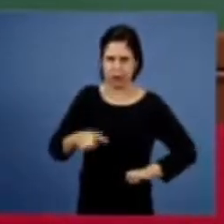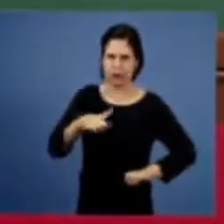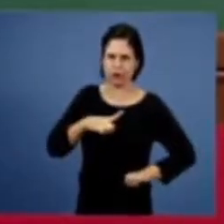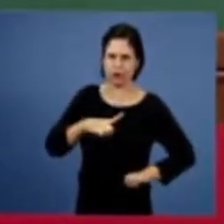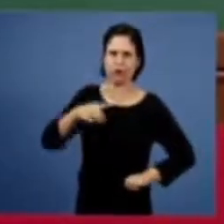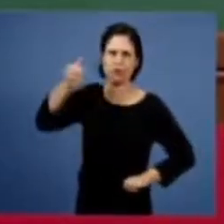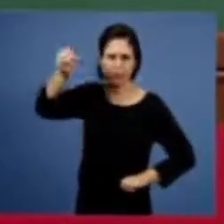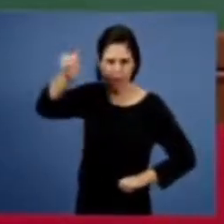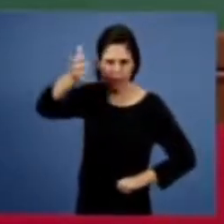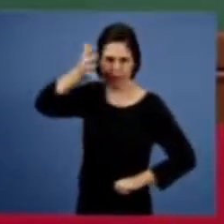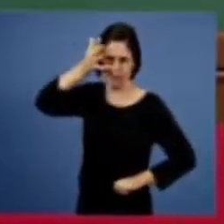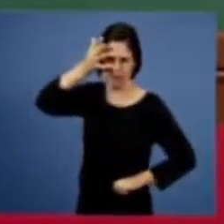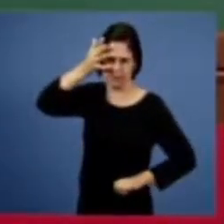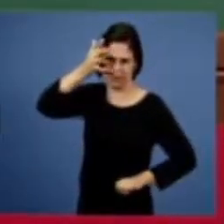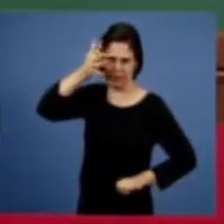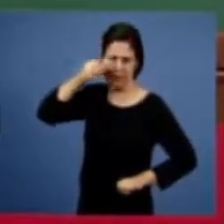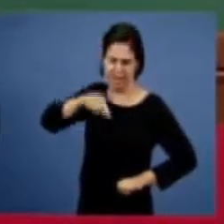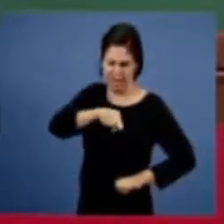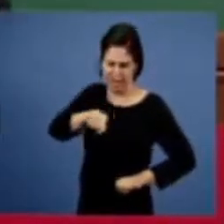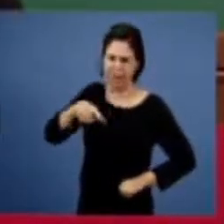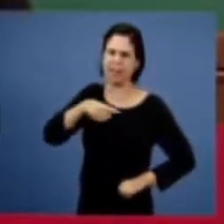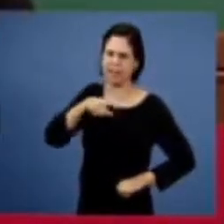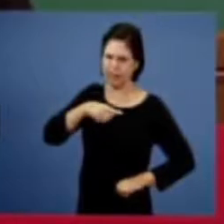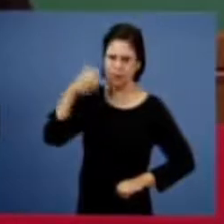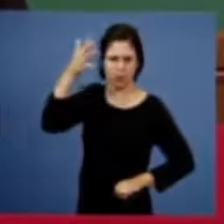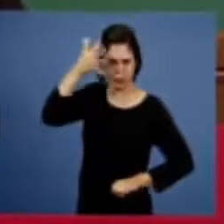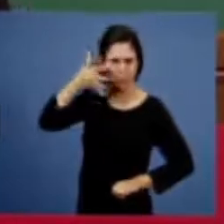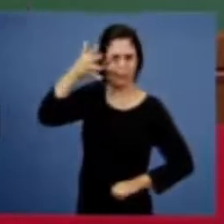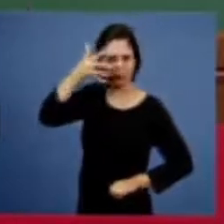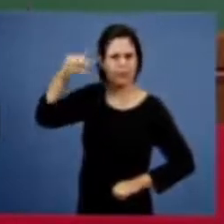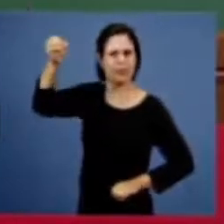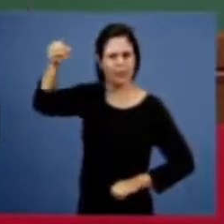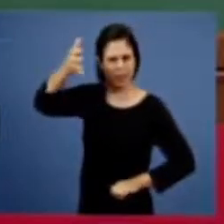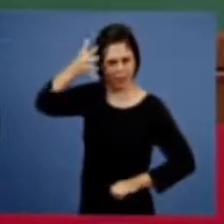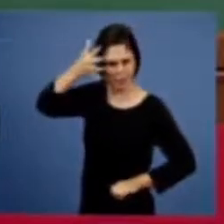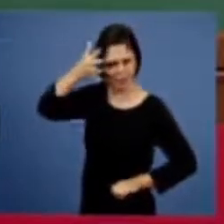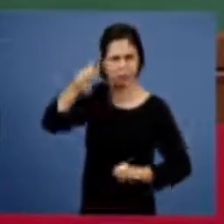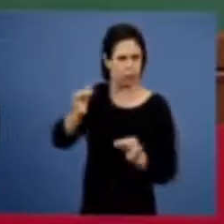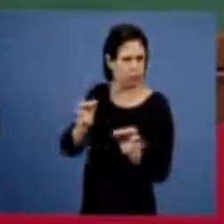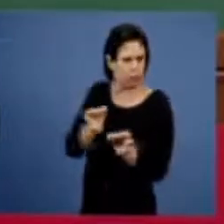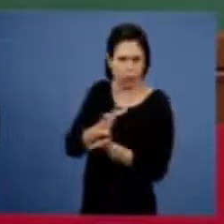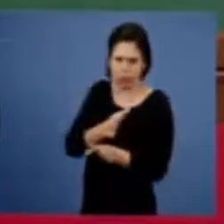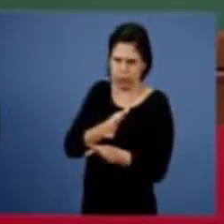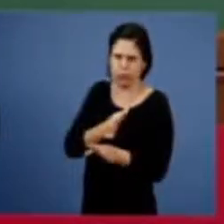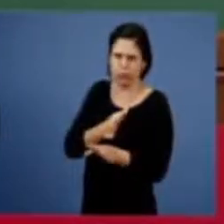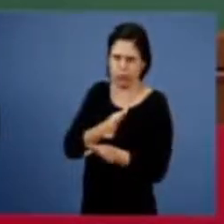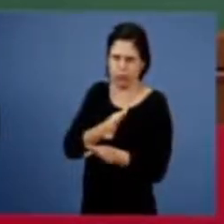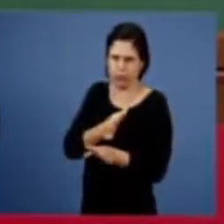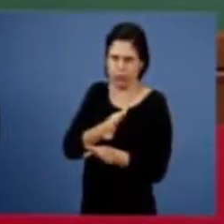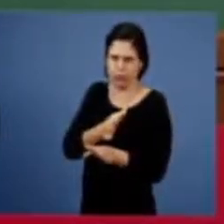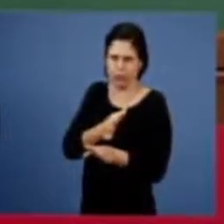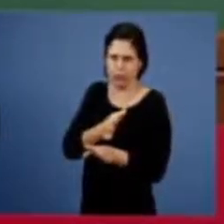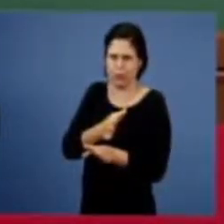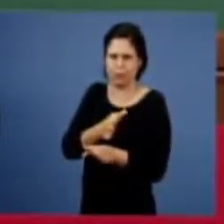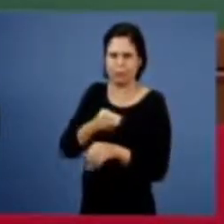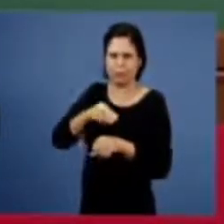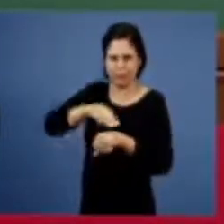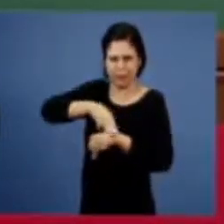palavra a palavra revelada foi o estabelecimento do ministério